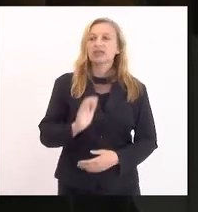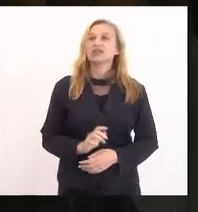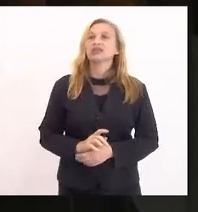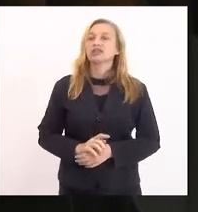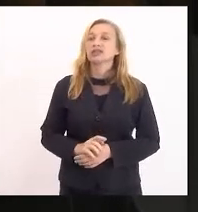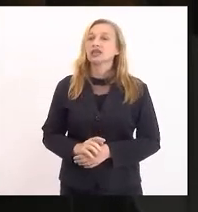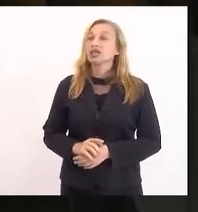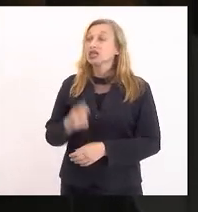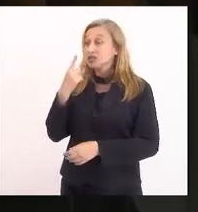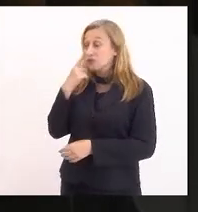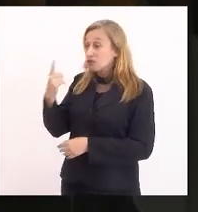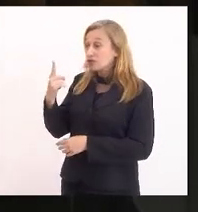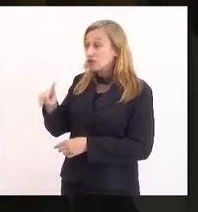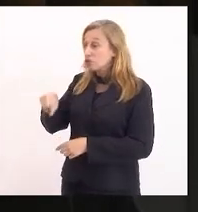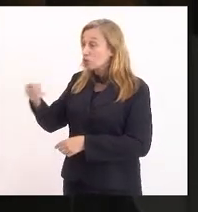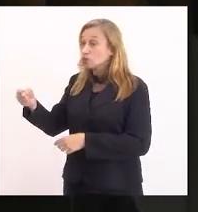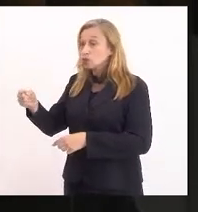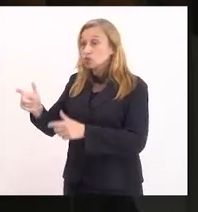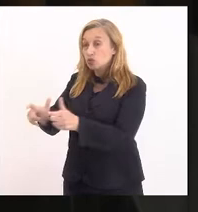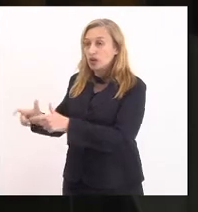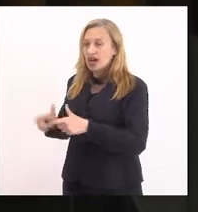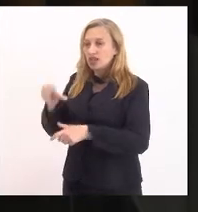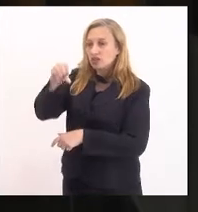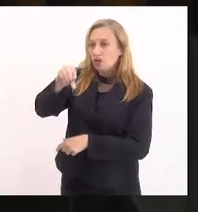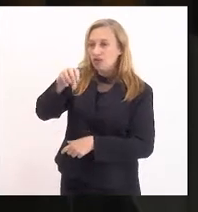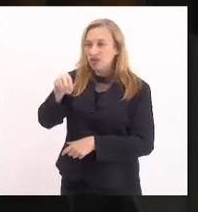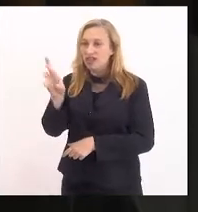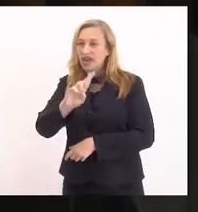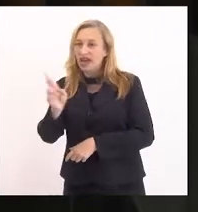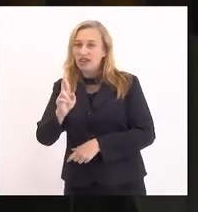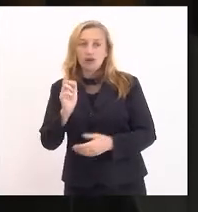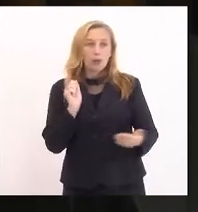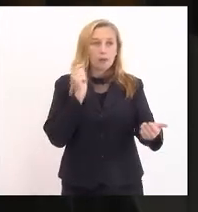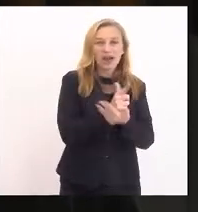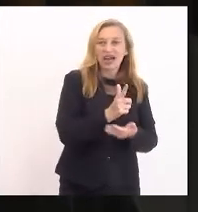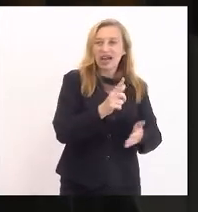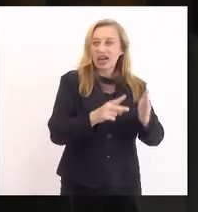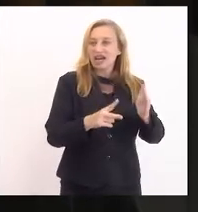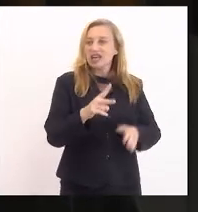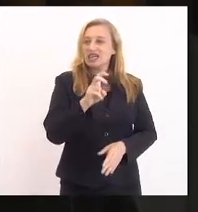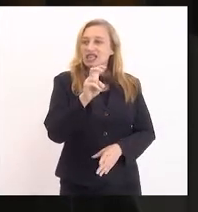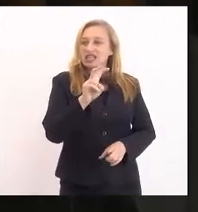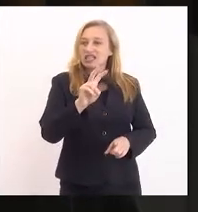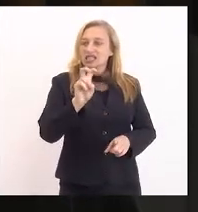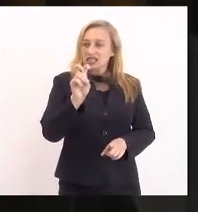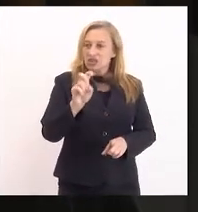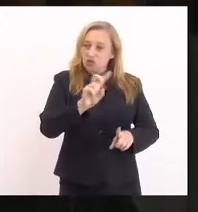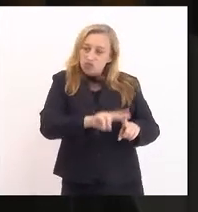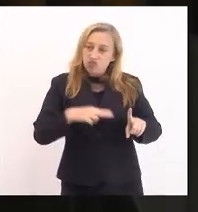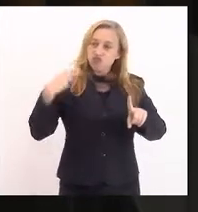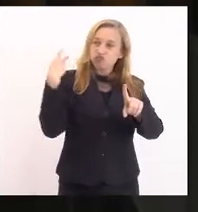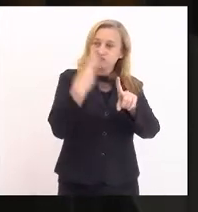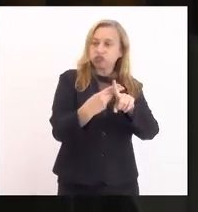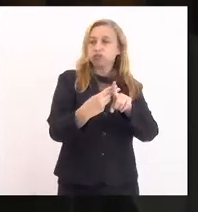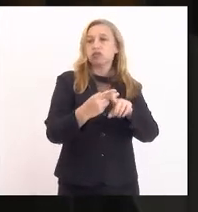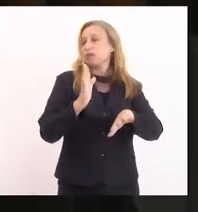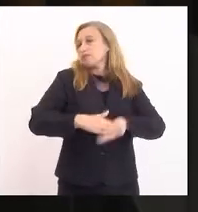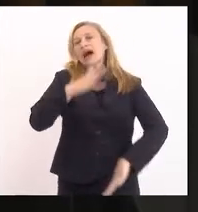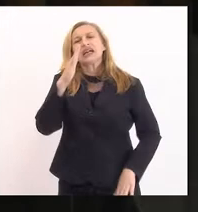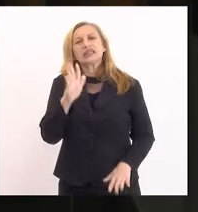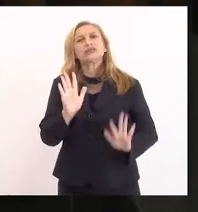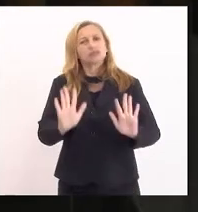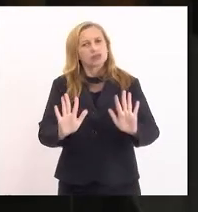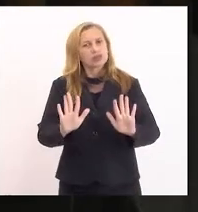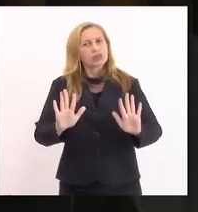R 90,00, na prática vão pagar quase cinco vezes mais. Então, é